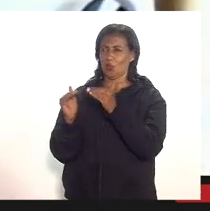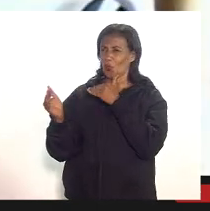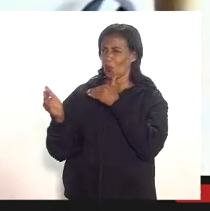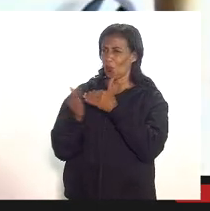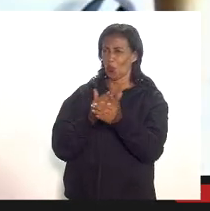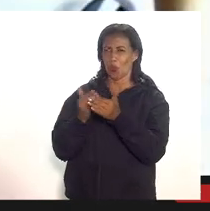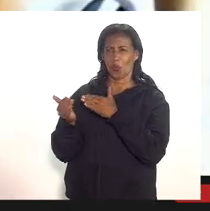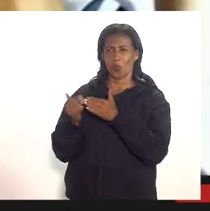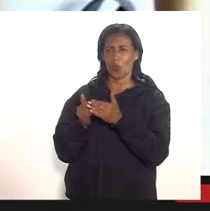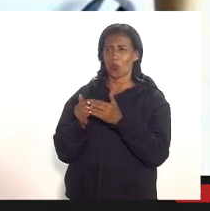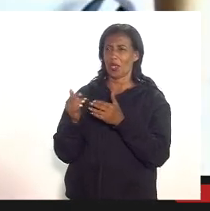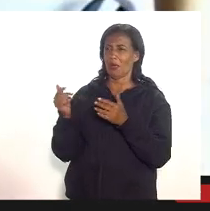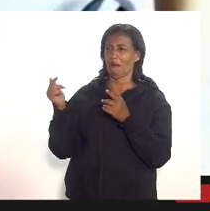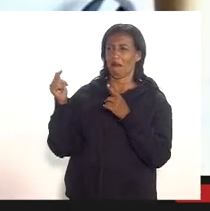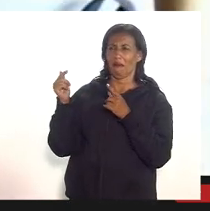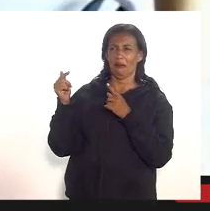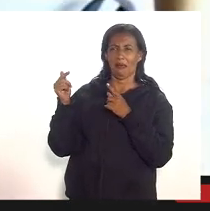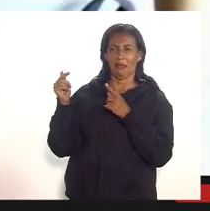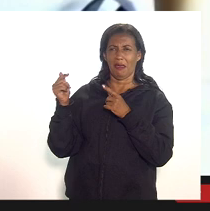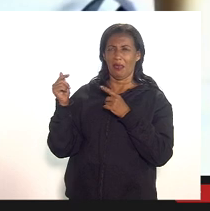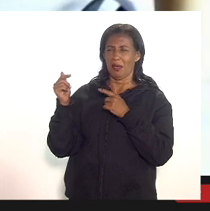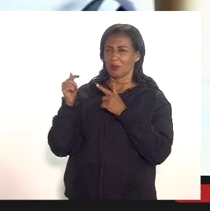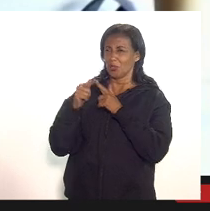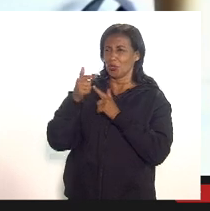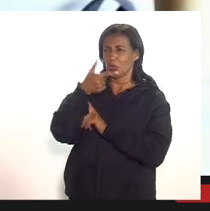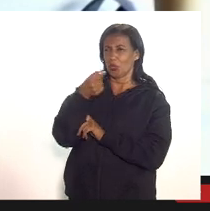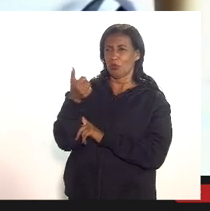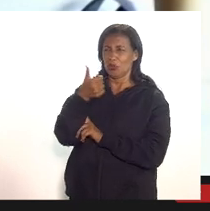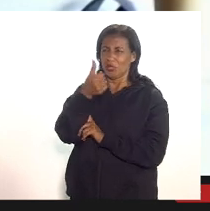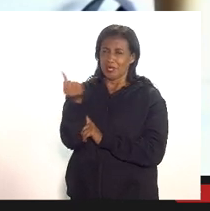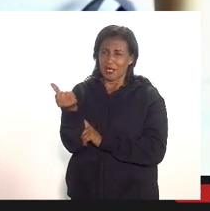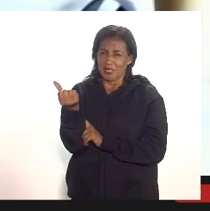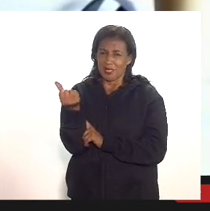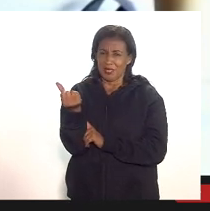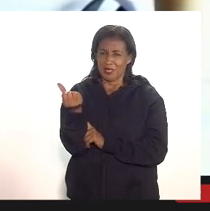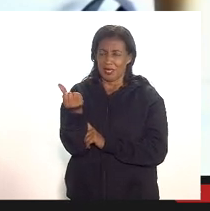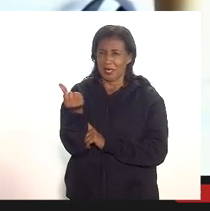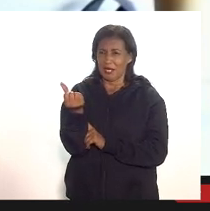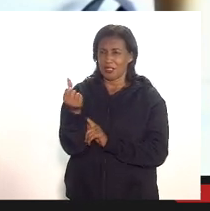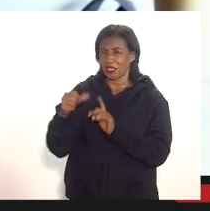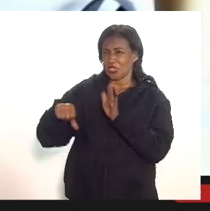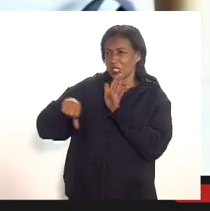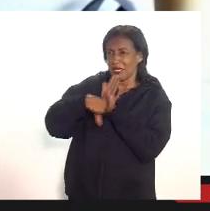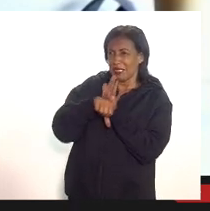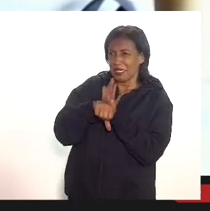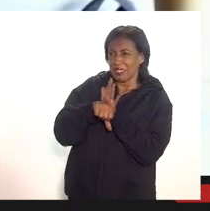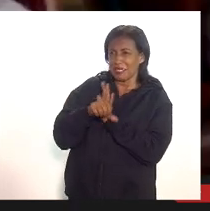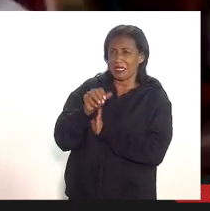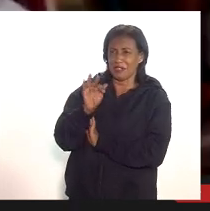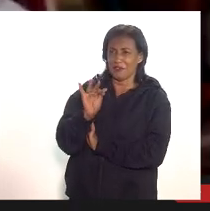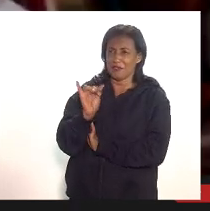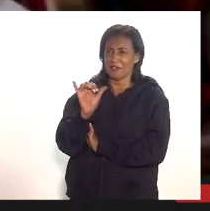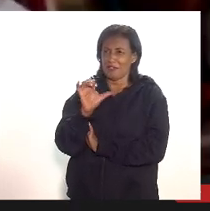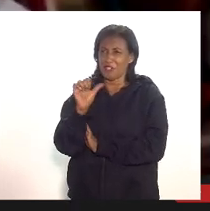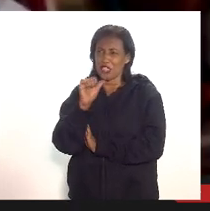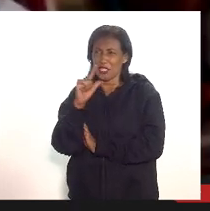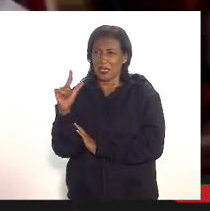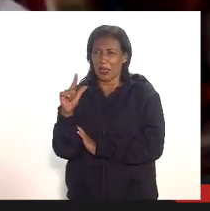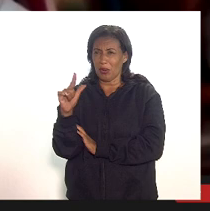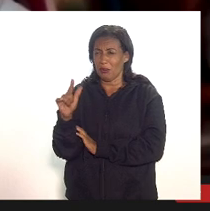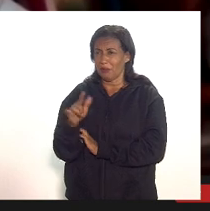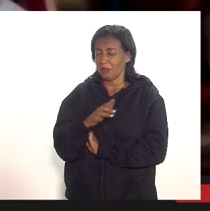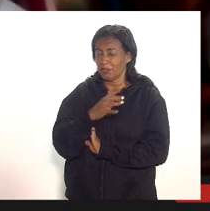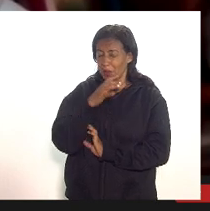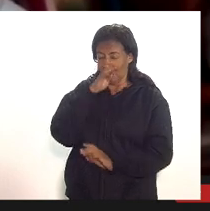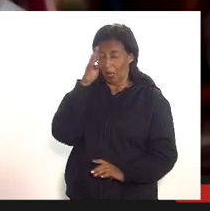adjetivo qualificativo que é o ano 2016 a gente perdendo a crise fiscal absurda eu